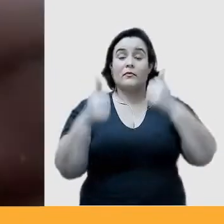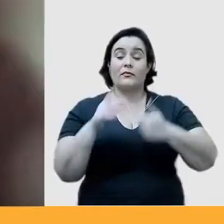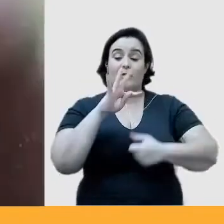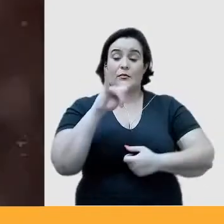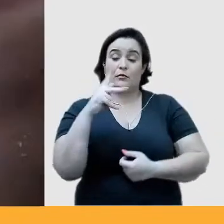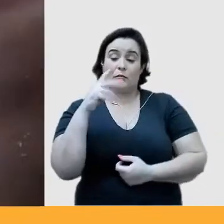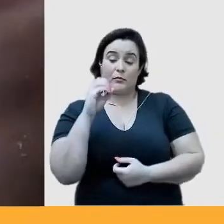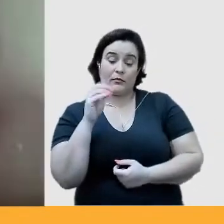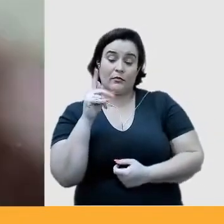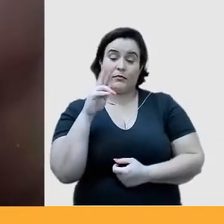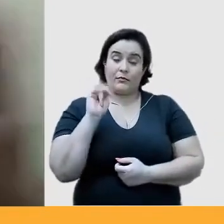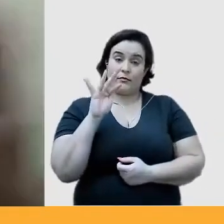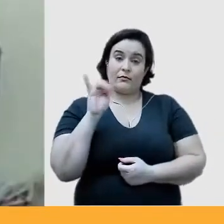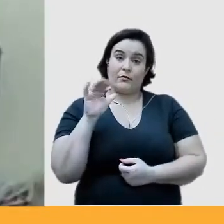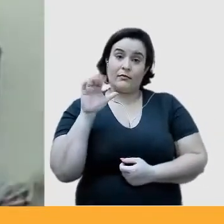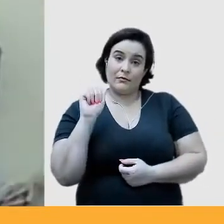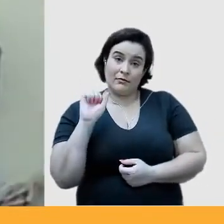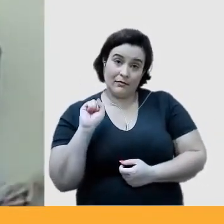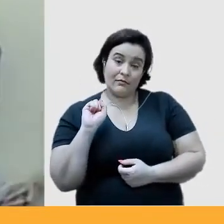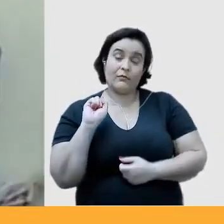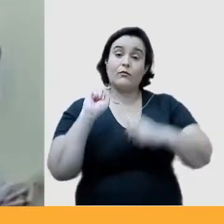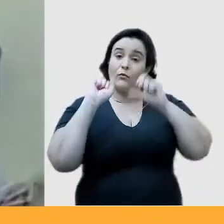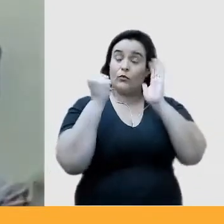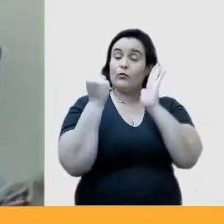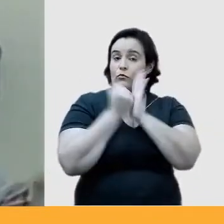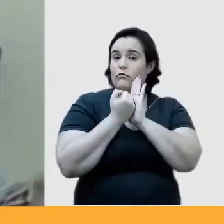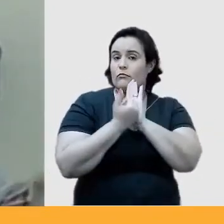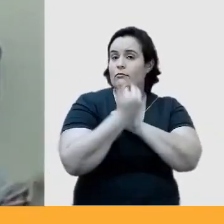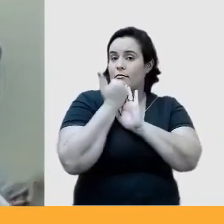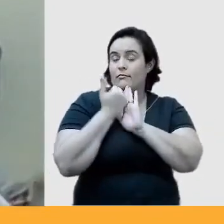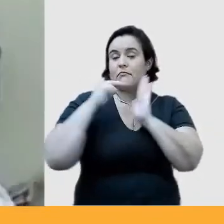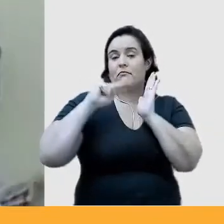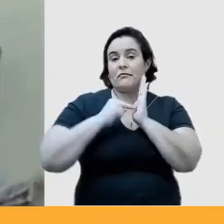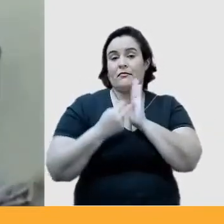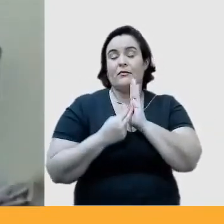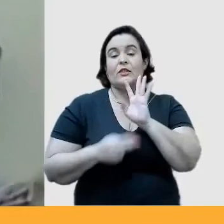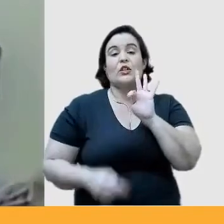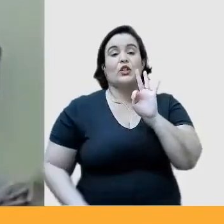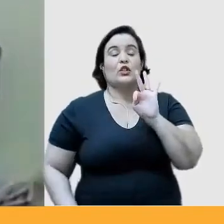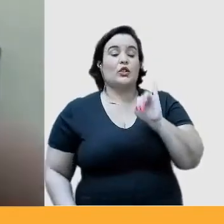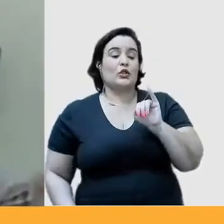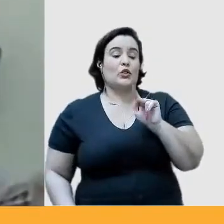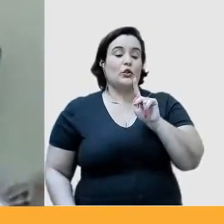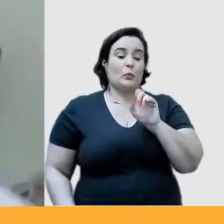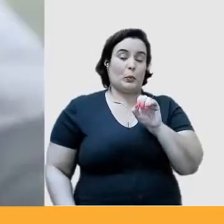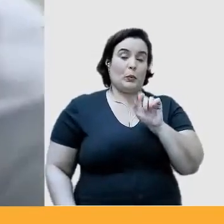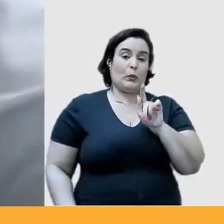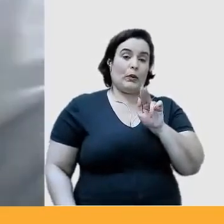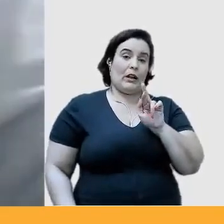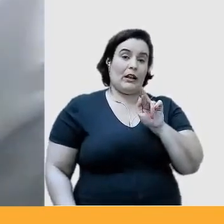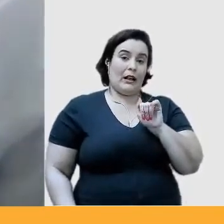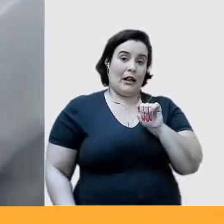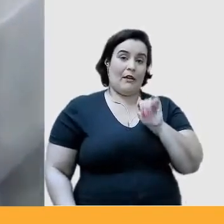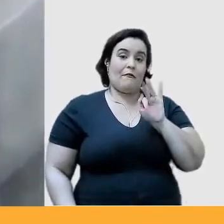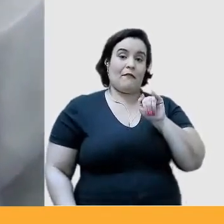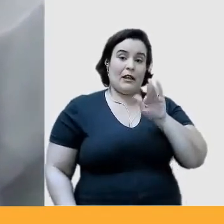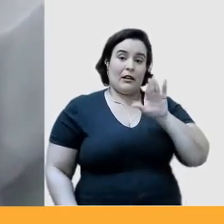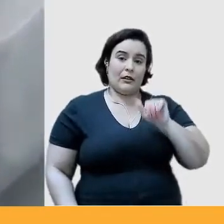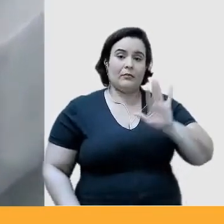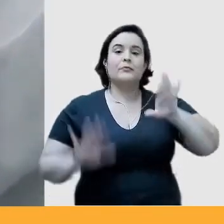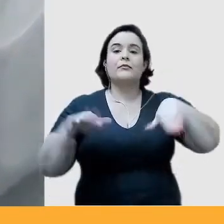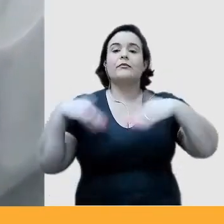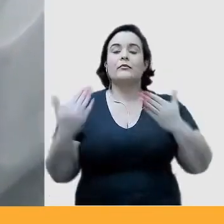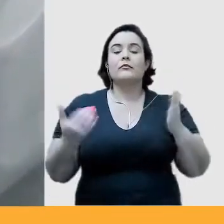logo quer dizer isso tipo é tipografia então o